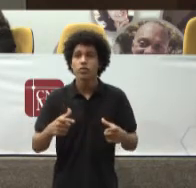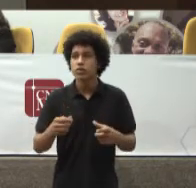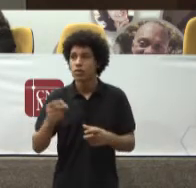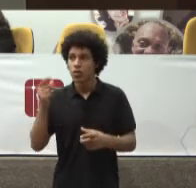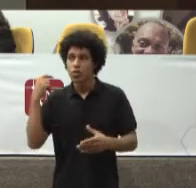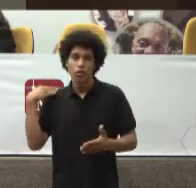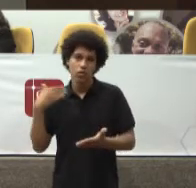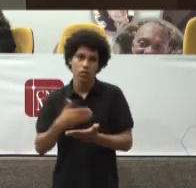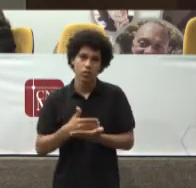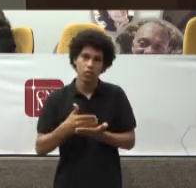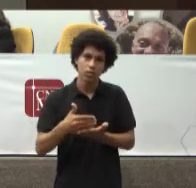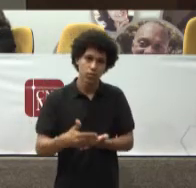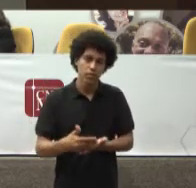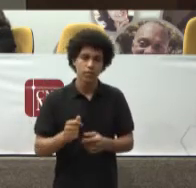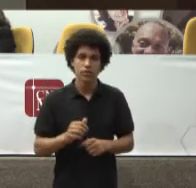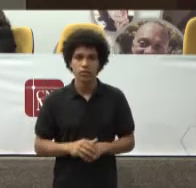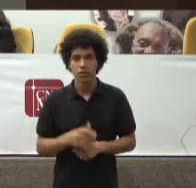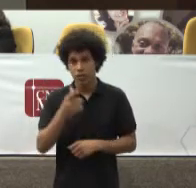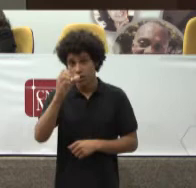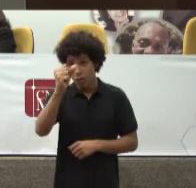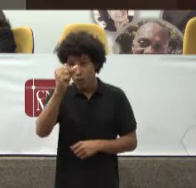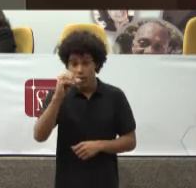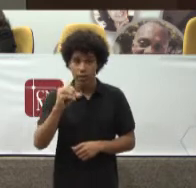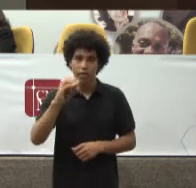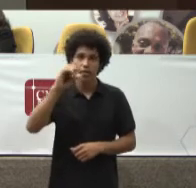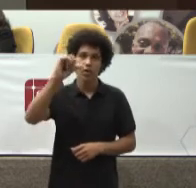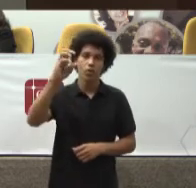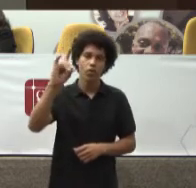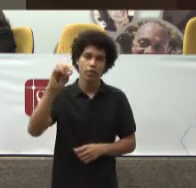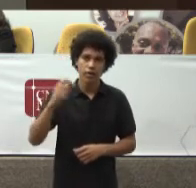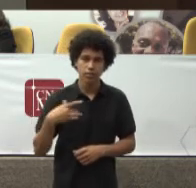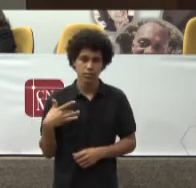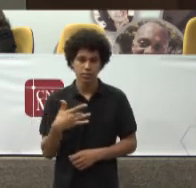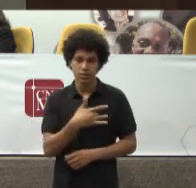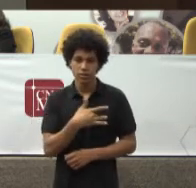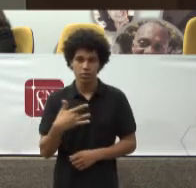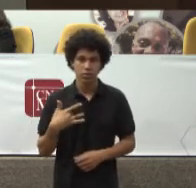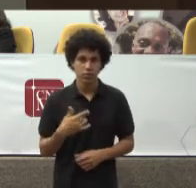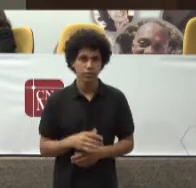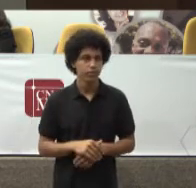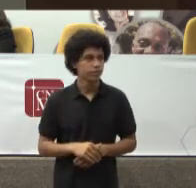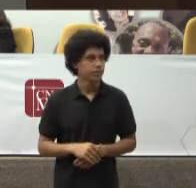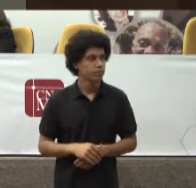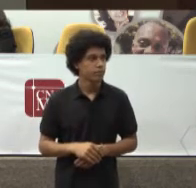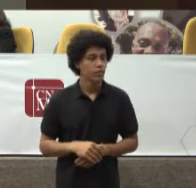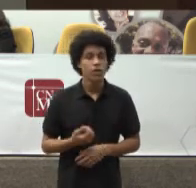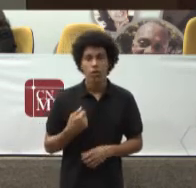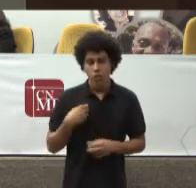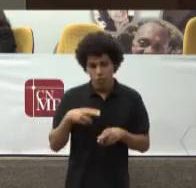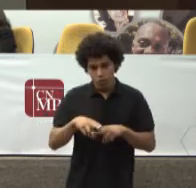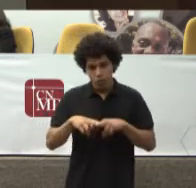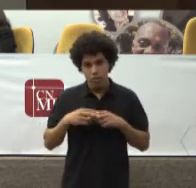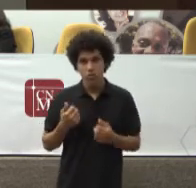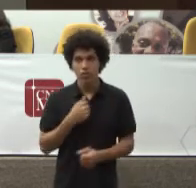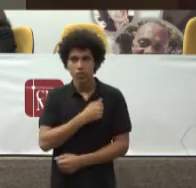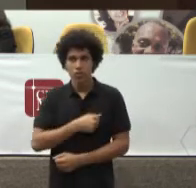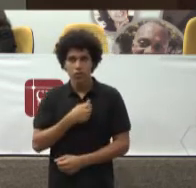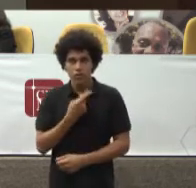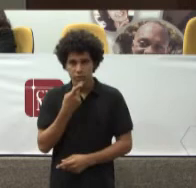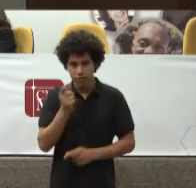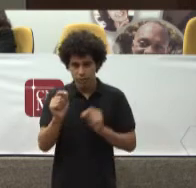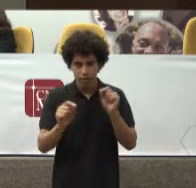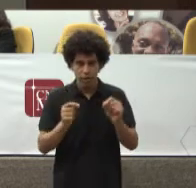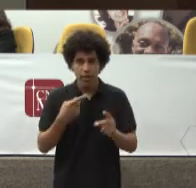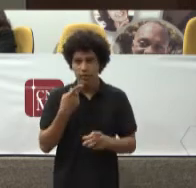Que foi Preconizado Na oitava Conferência Nacional De saúde Por isso Que eu gosto De referir E faço Menção A uma